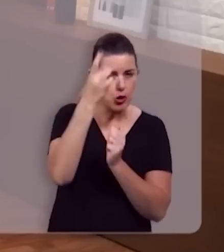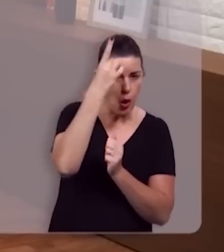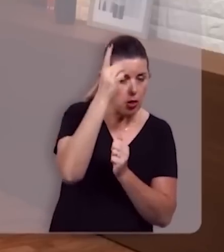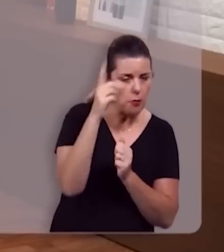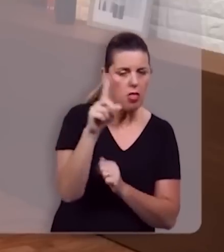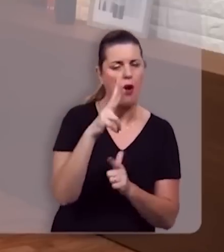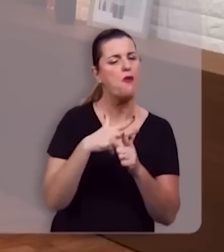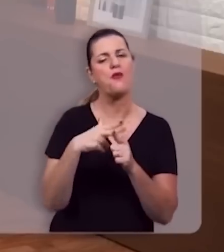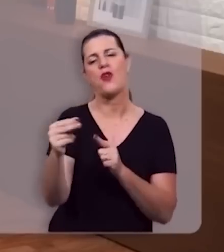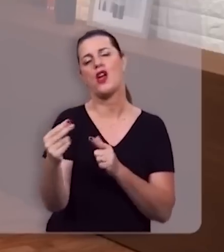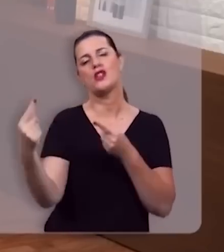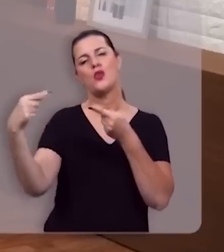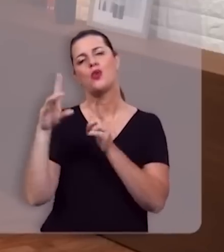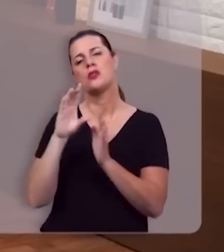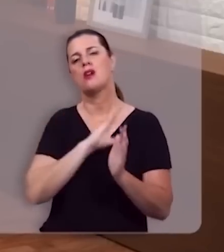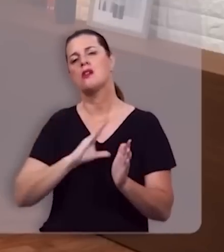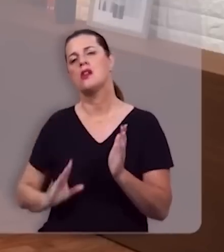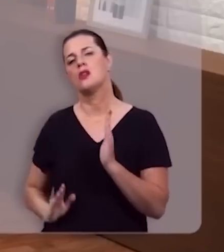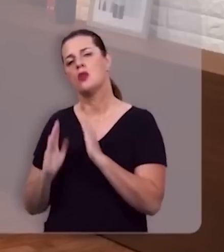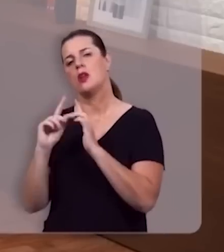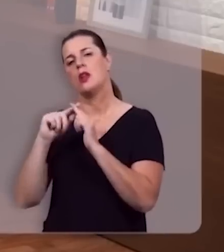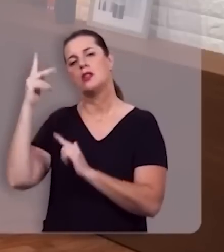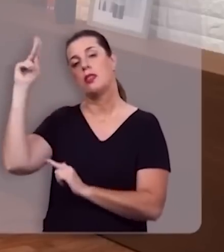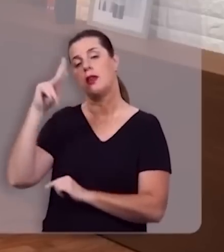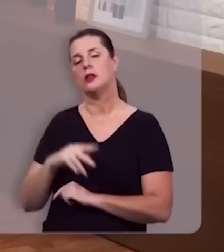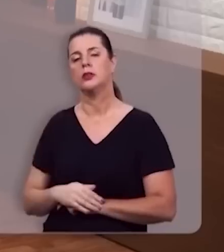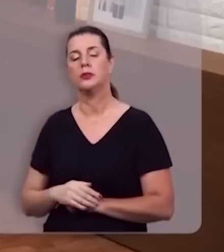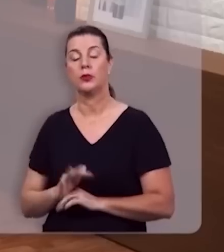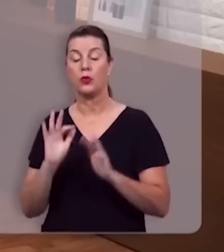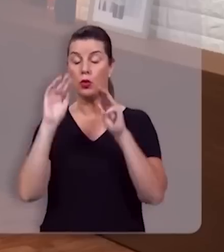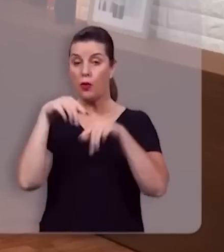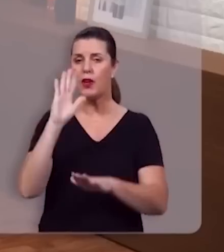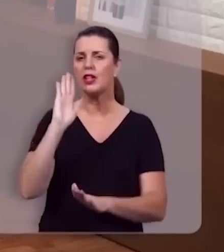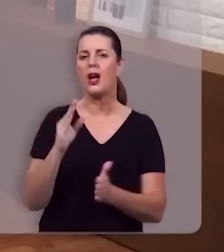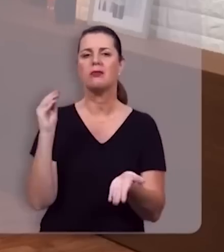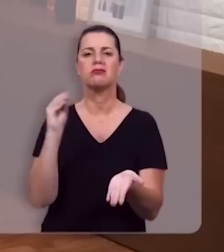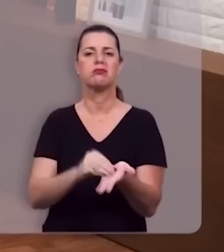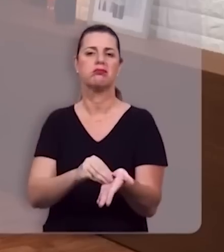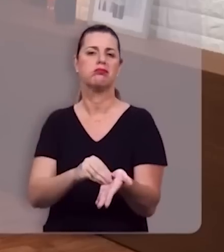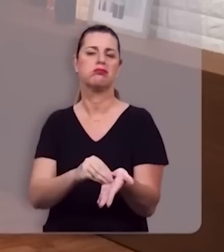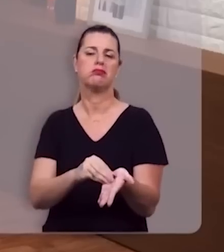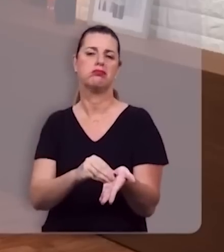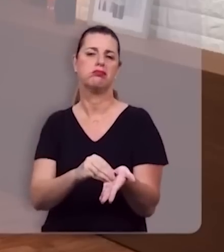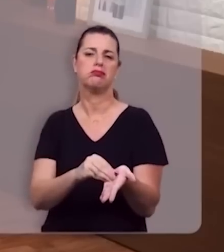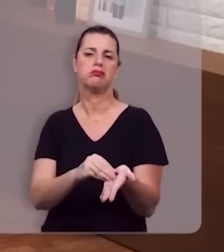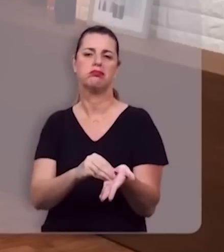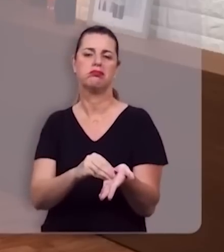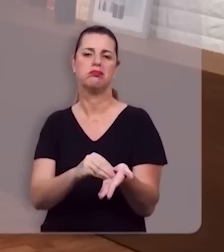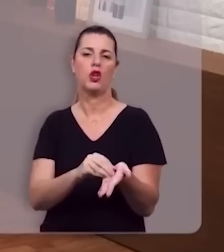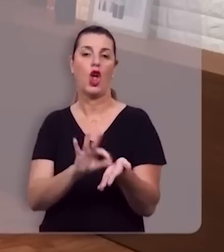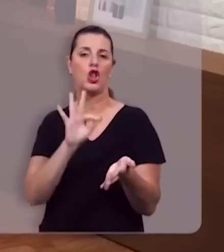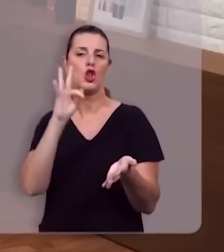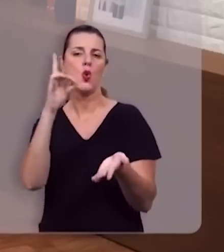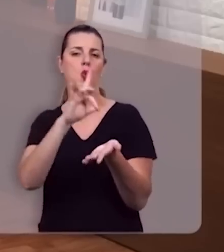prevalecerão contra Cristo e a sua igreja. O fim já está determinado. Todos os